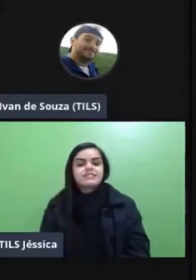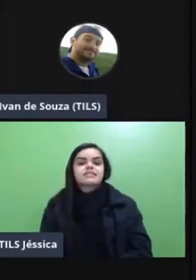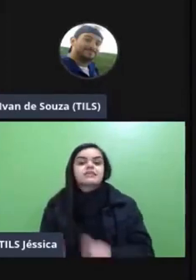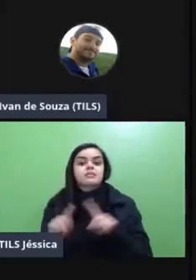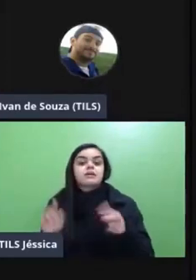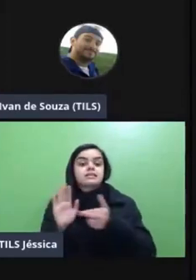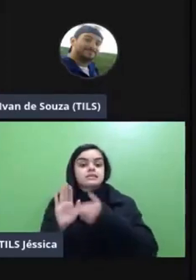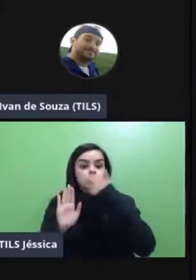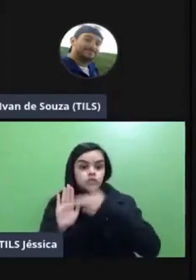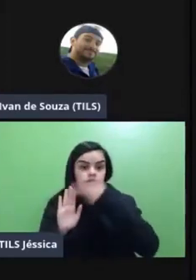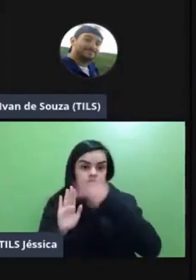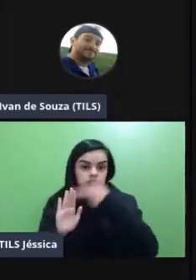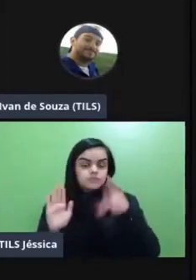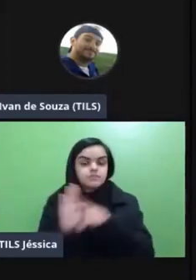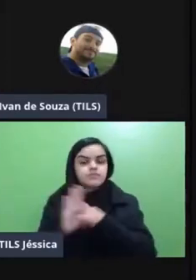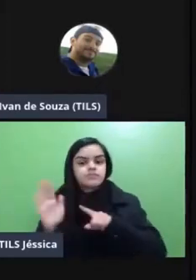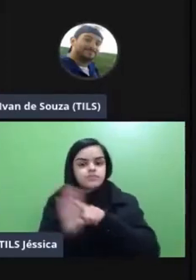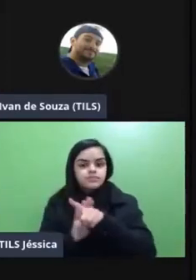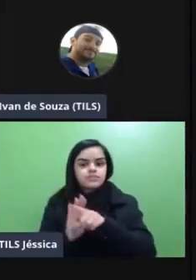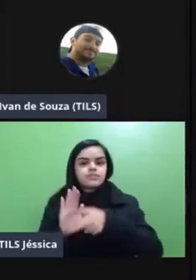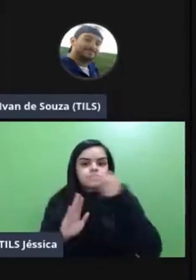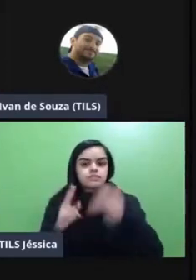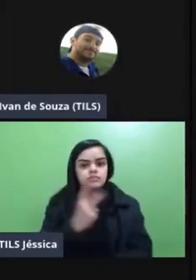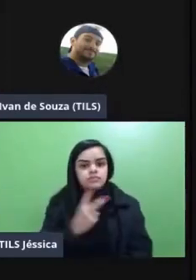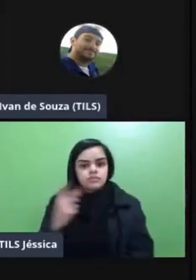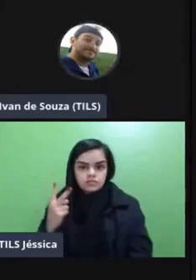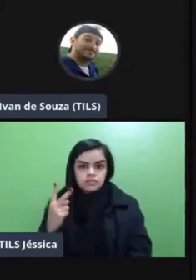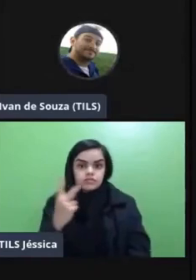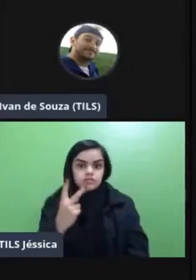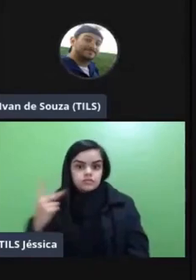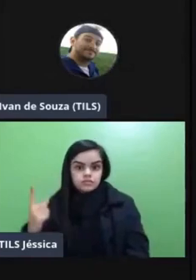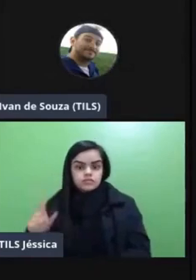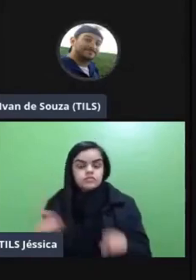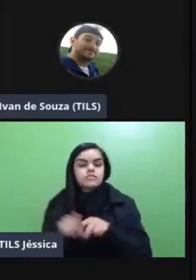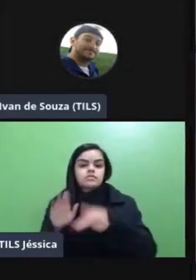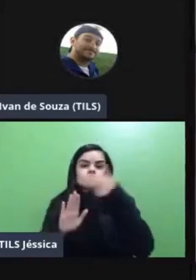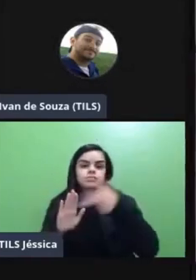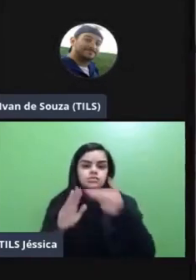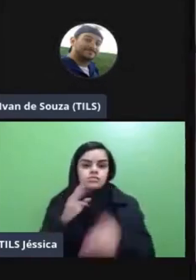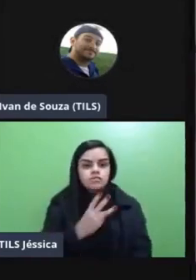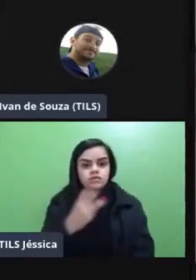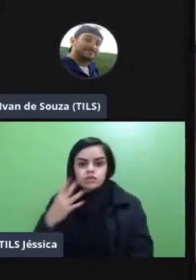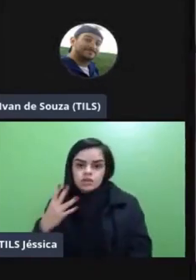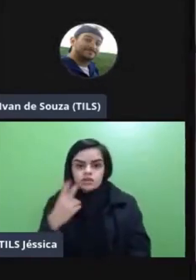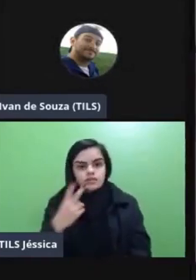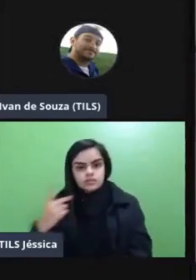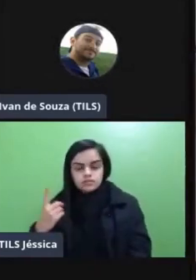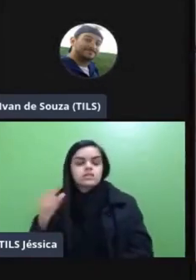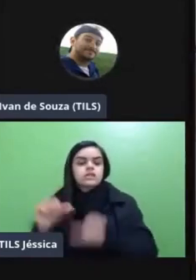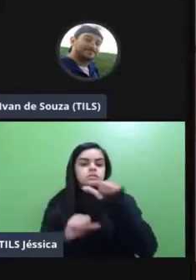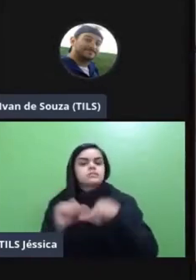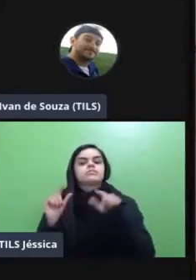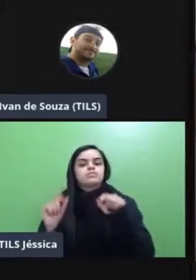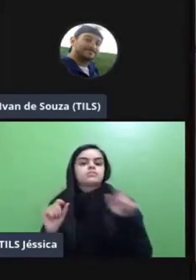resolução né Ana pensando aí na tua pergunta na resolução 22 21 e na resolução 34 21 né que altera aí é um